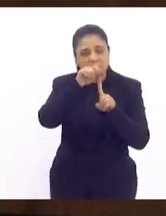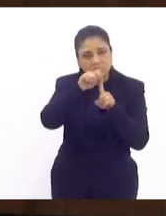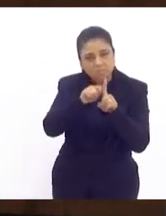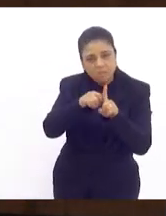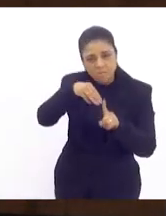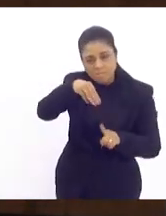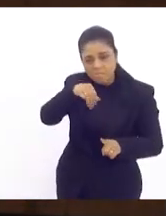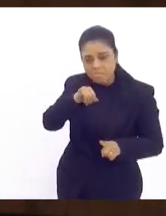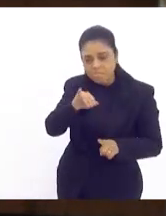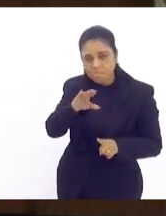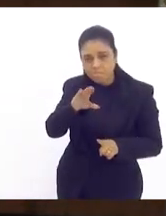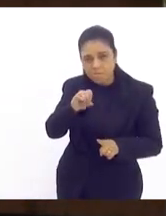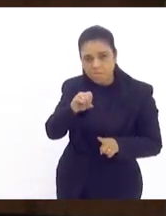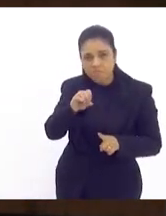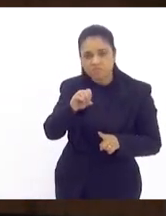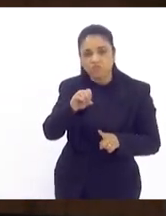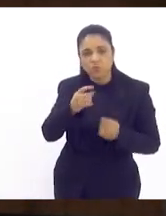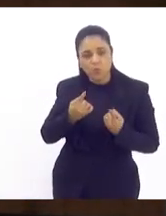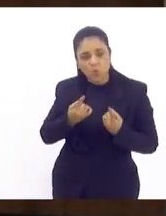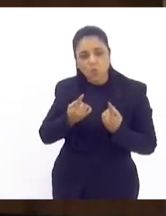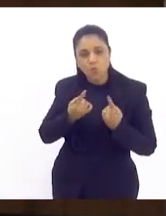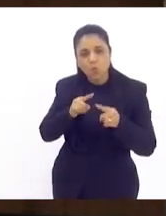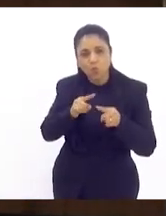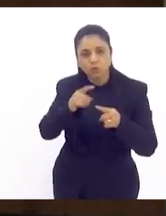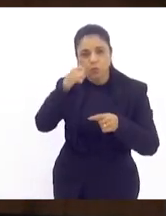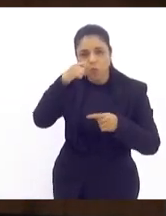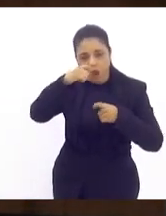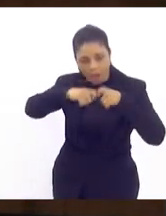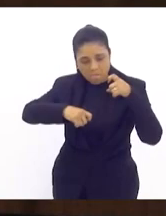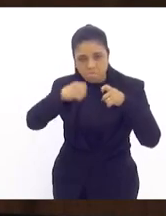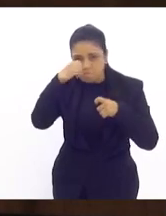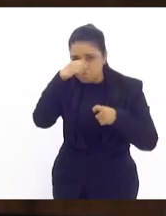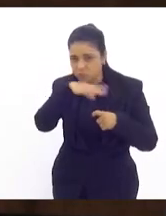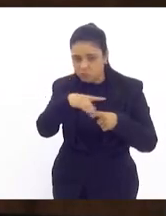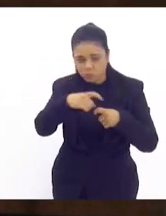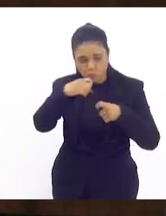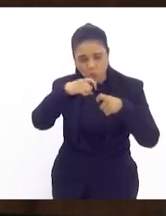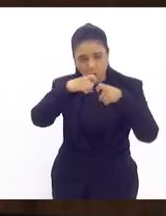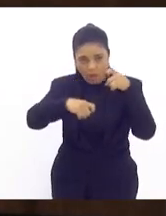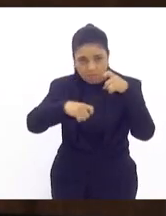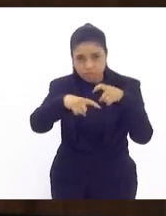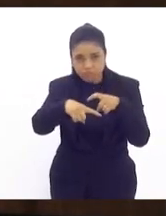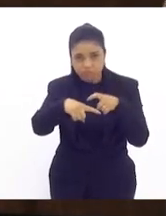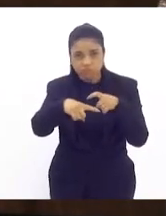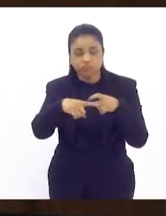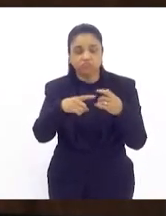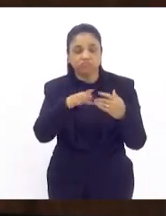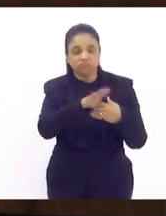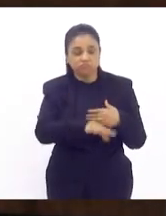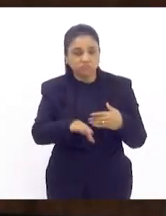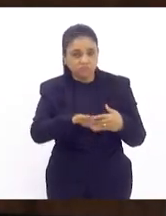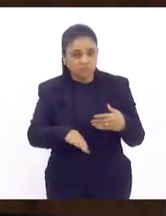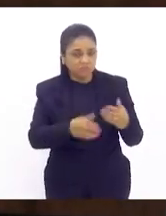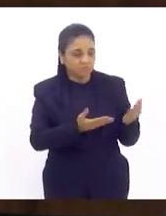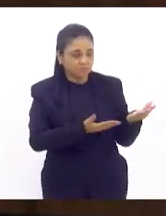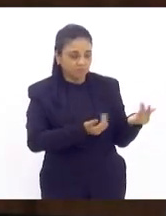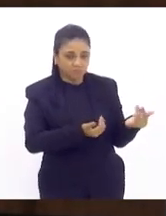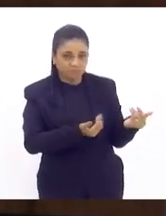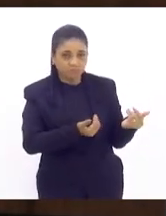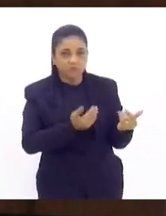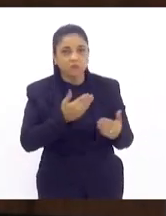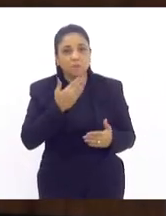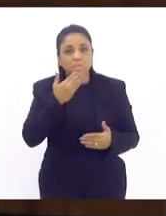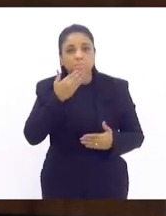deputada verônica ao abuso exploração sexual de criança e adolescente nosso mandato fez um pedido à presidência dessa